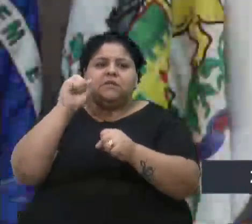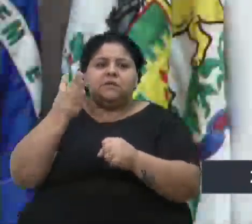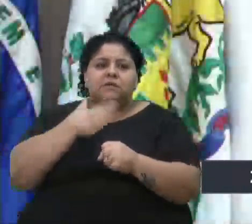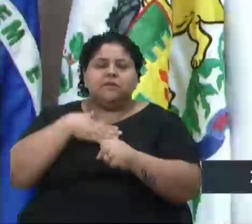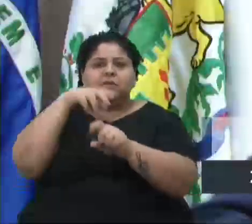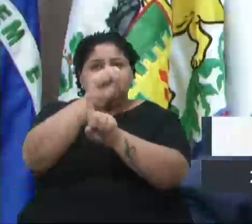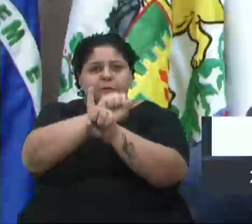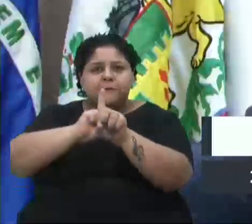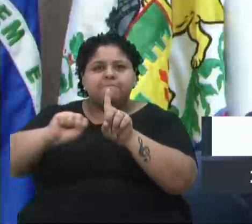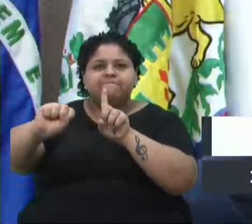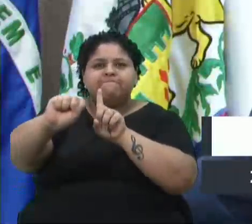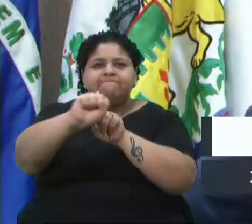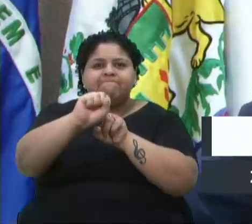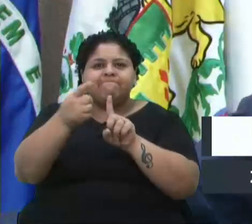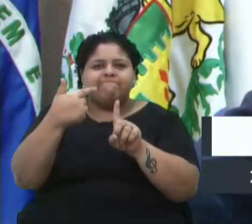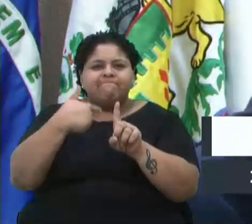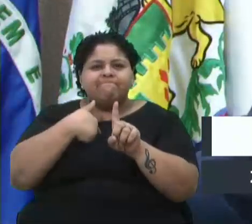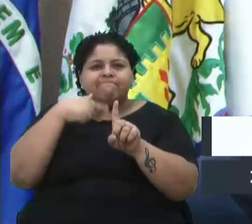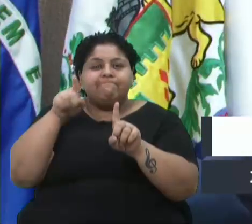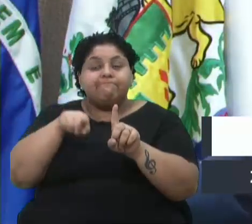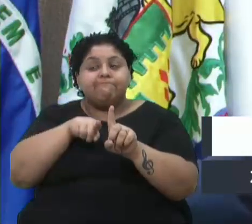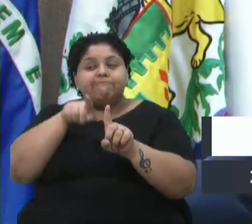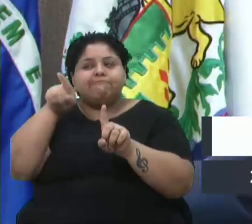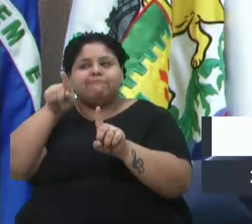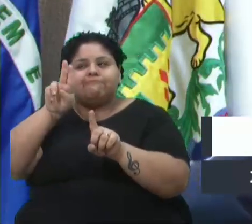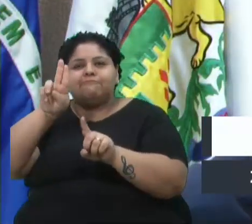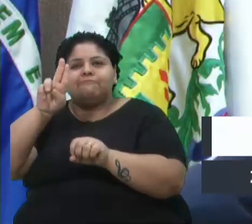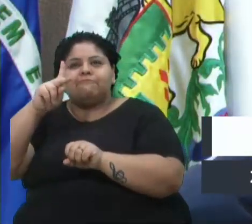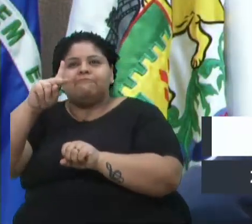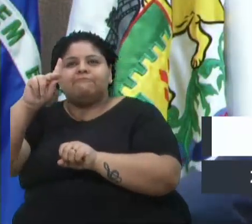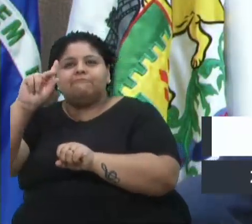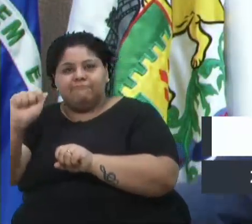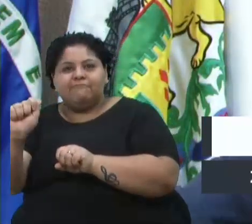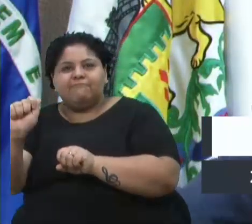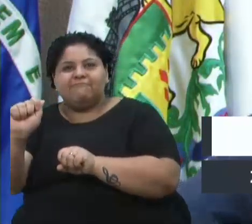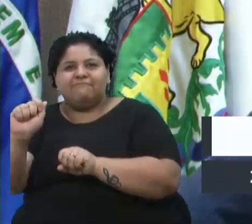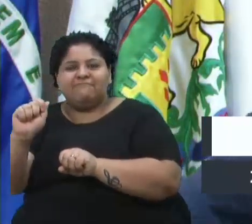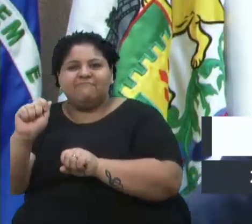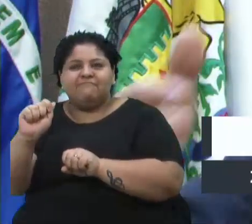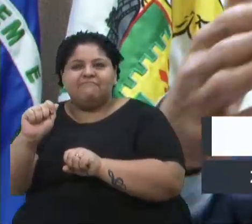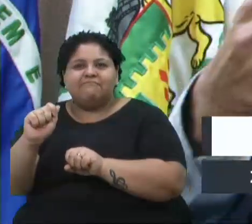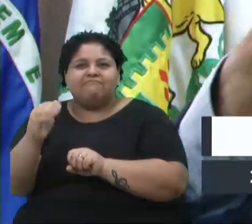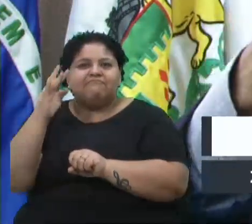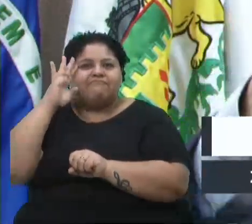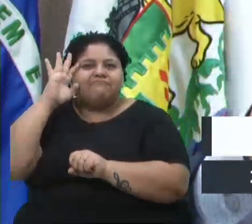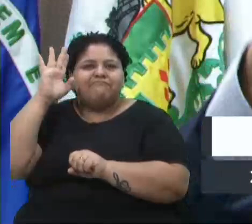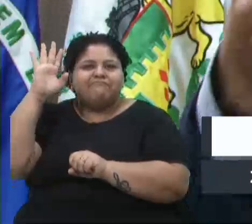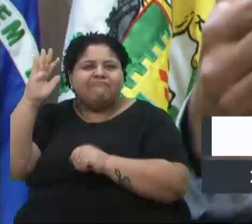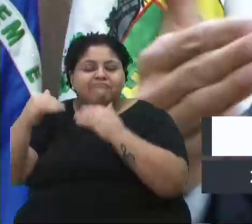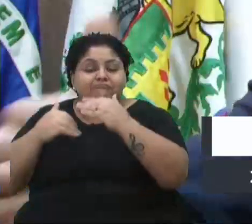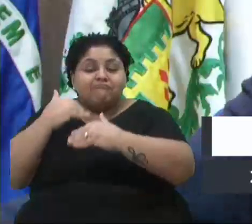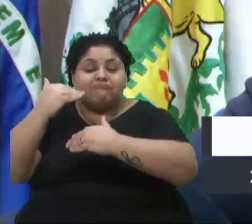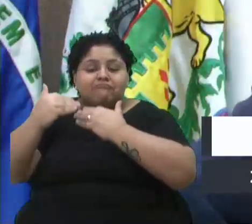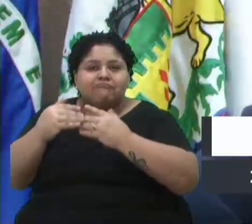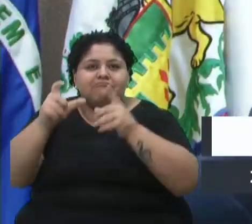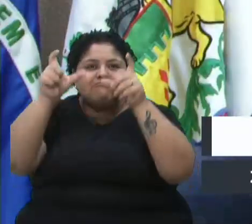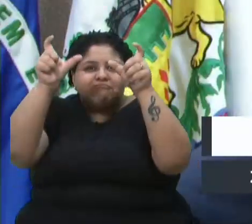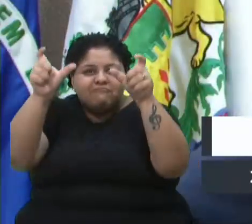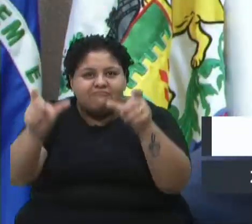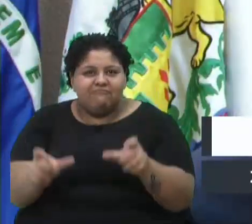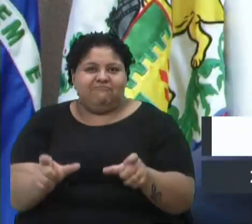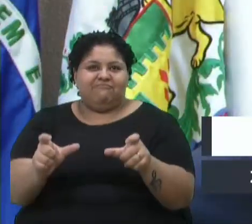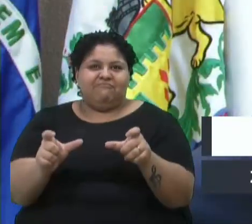se eu estivesse lá e soubesse, não estaria próximo. Imagina quantas pessoas poderão ter sido,